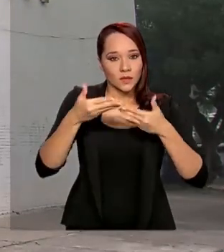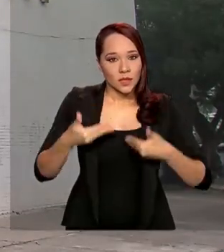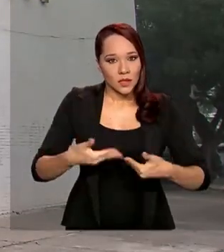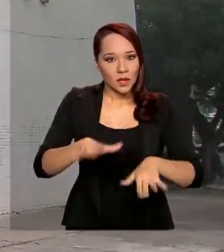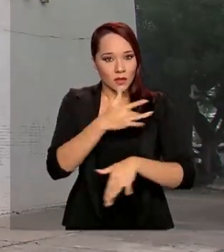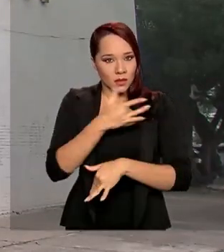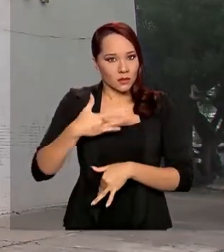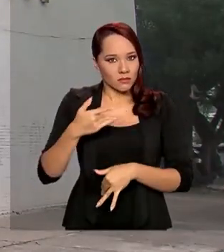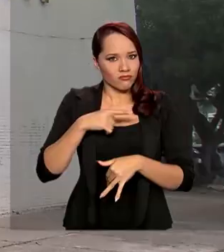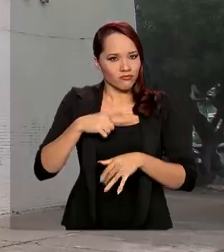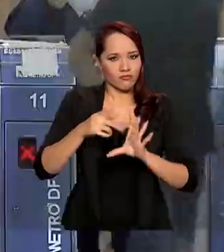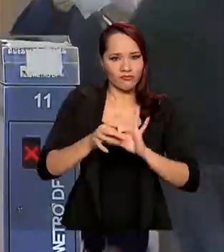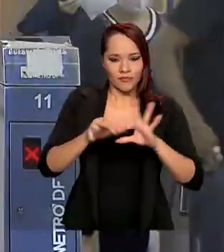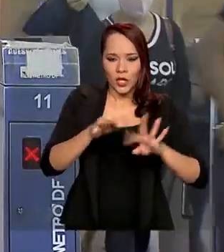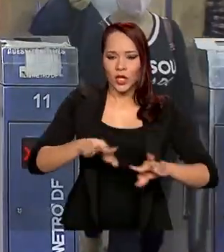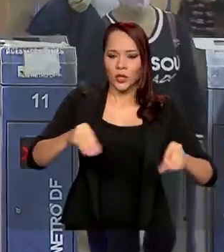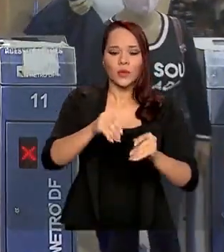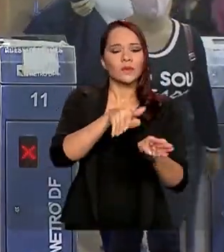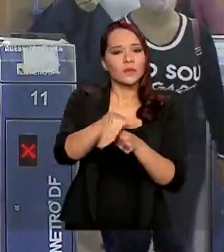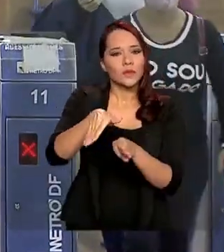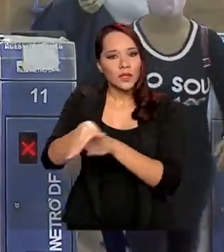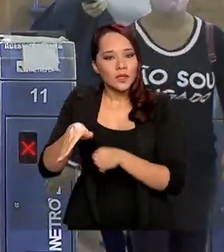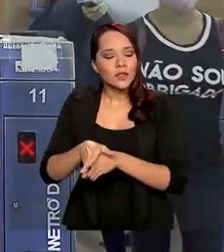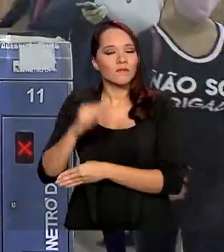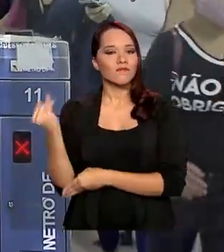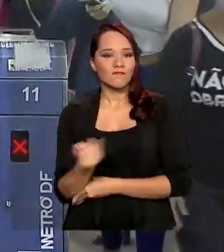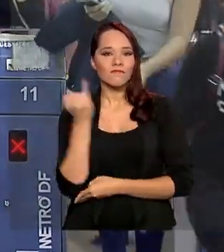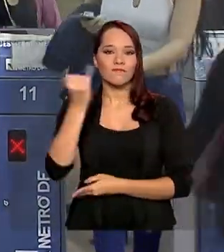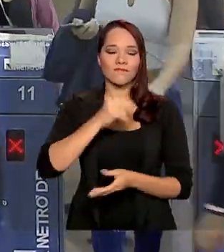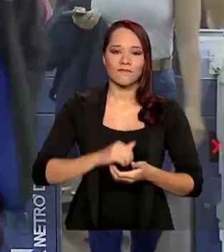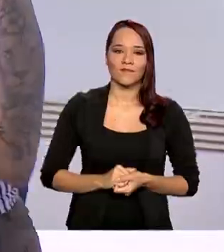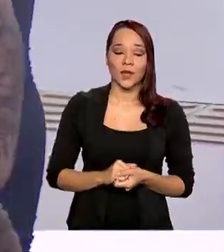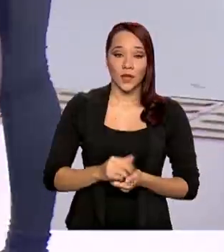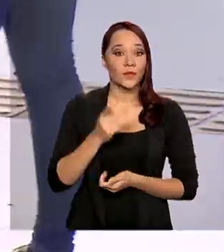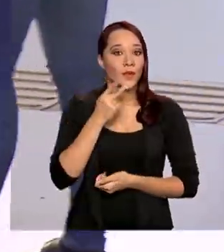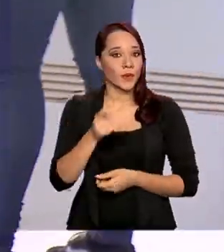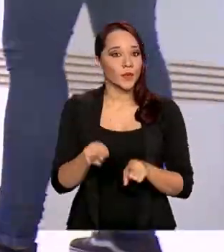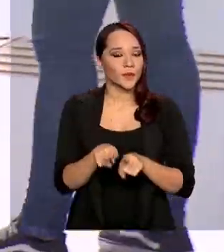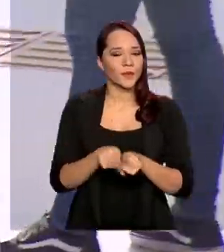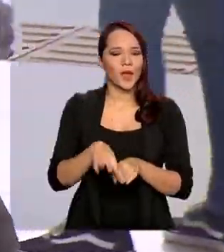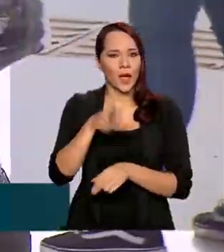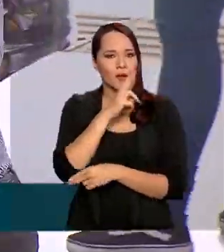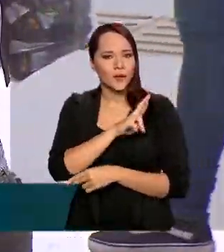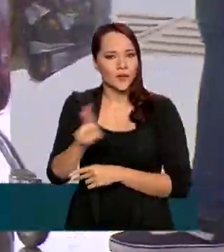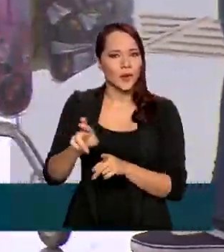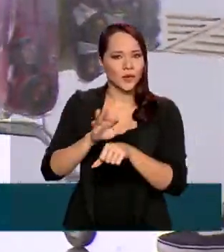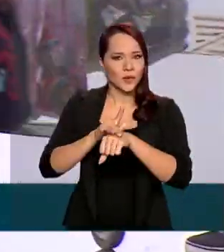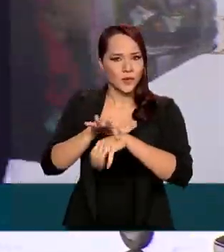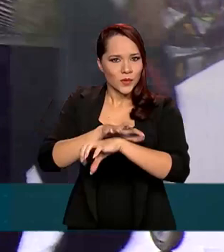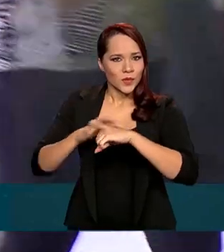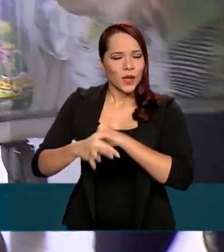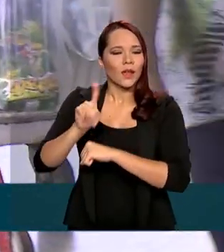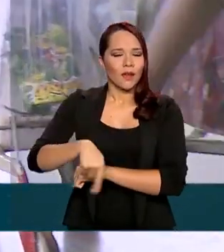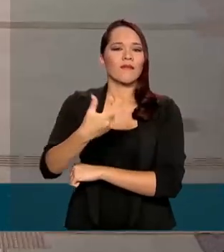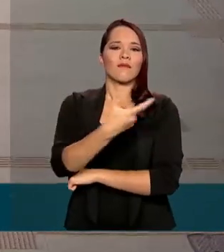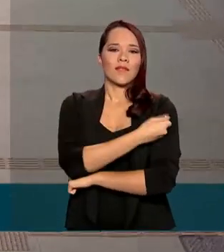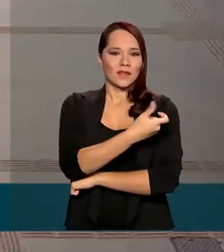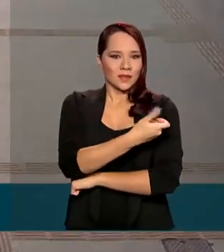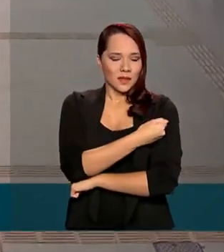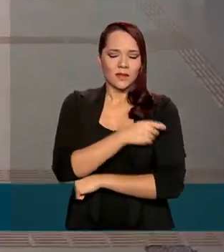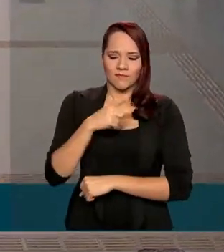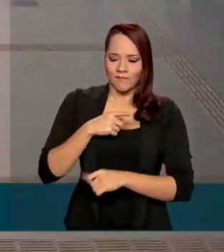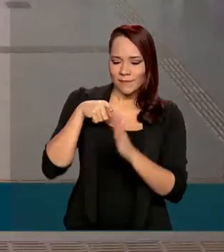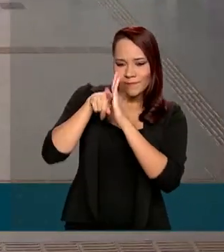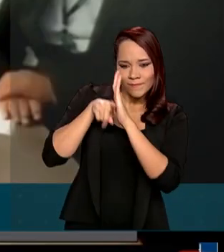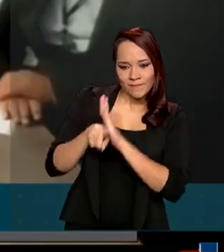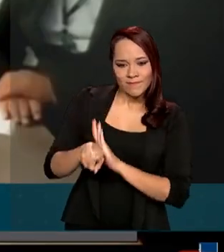onde estão disponíveis todas as orientações necessárias. E reforçou, a solução para a pandemia é a vacina que está em